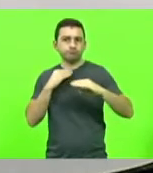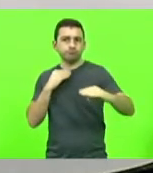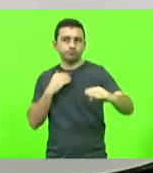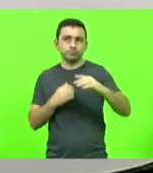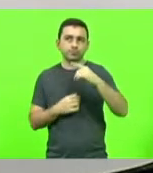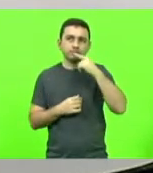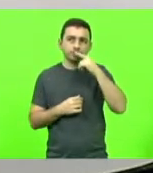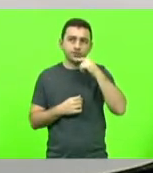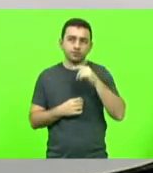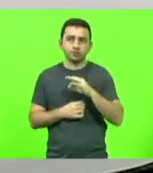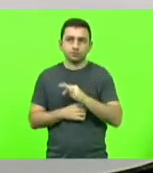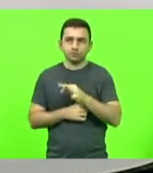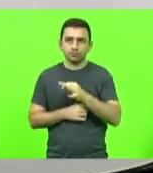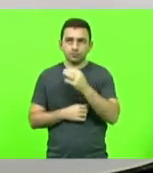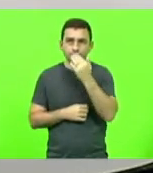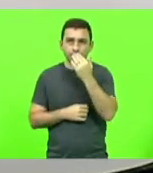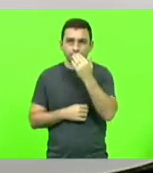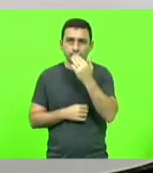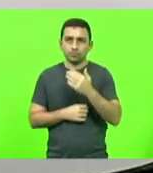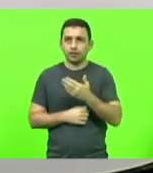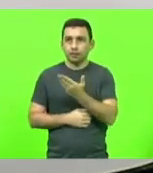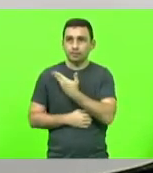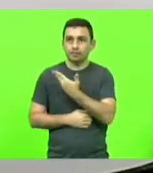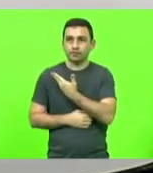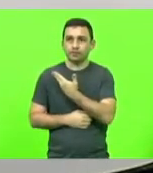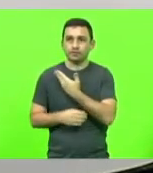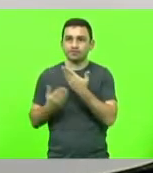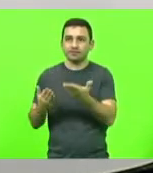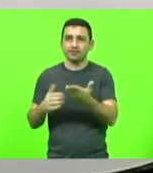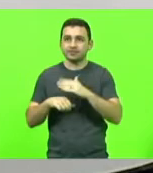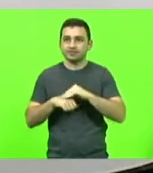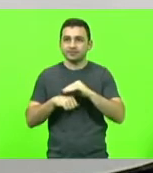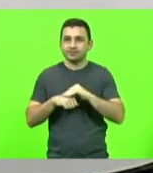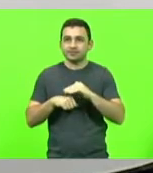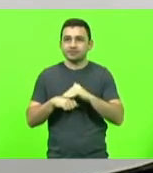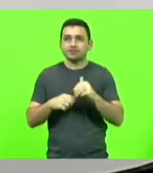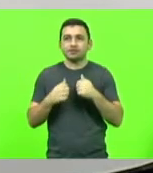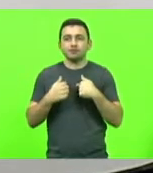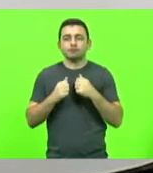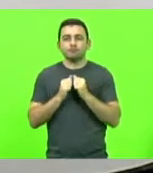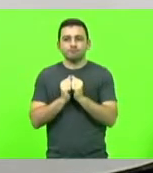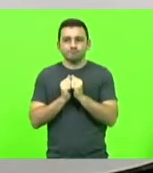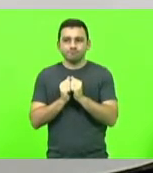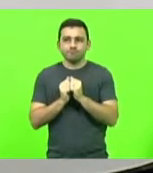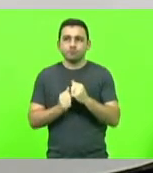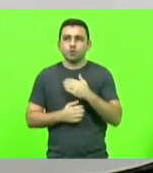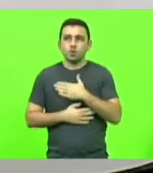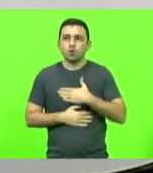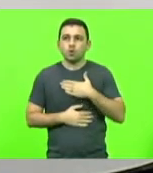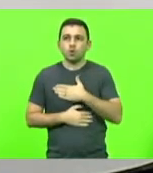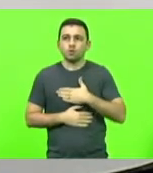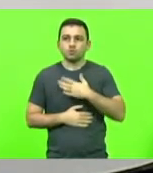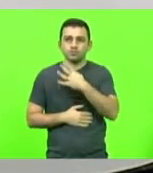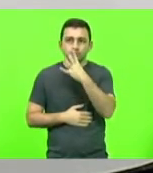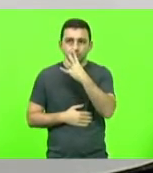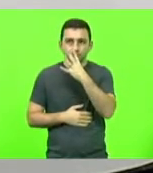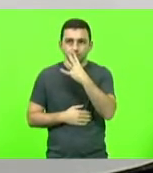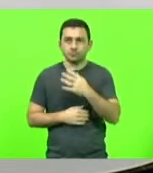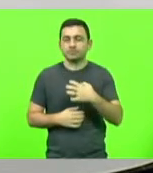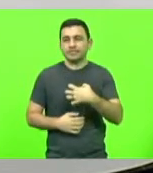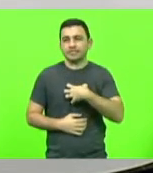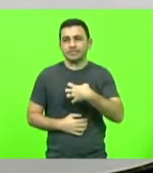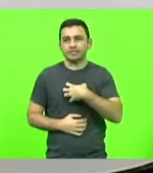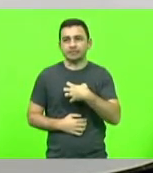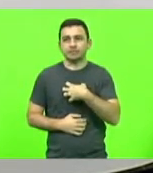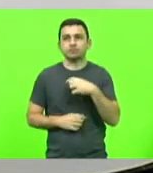Sopelsa, meu amigo querido, a eu reúno tanto carinho e admiração, esse sentimento